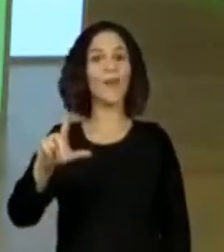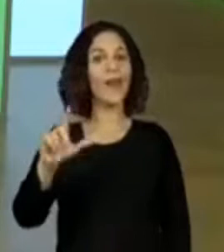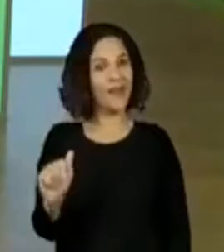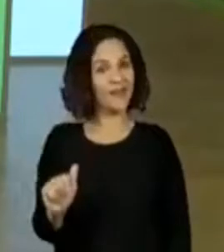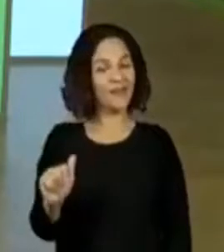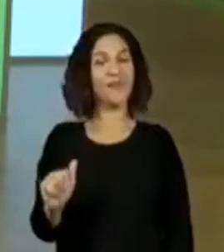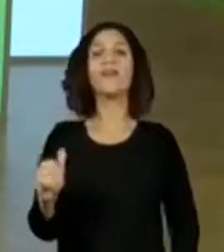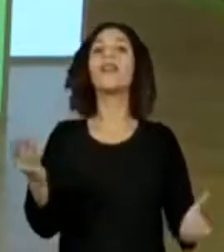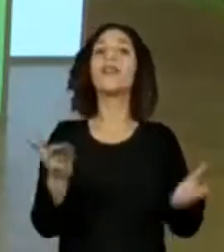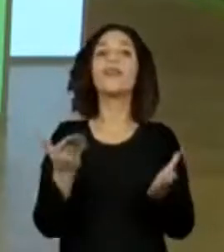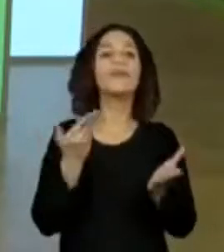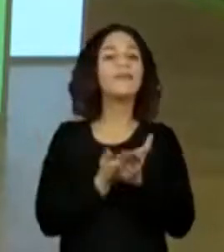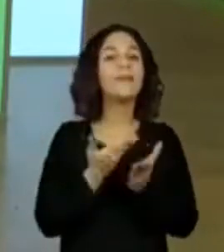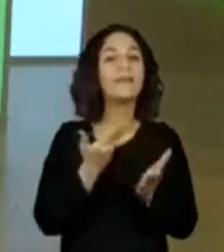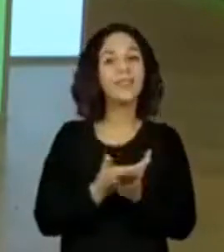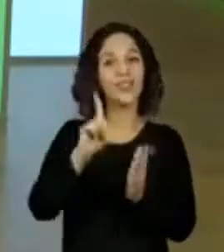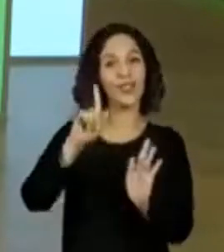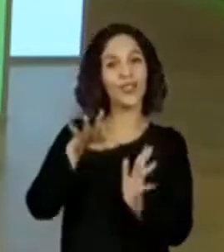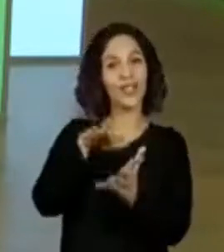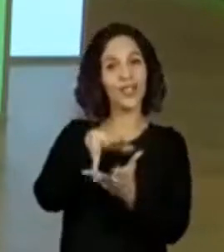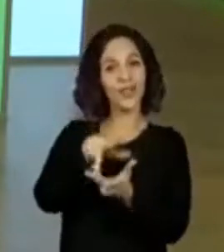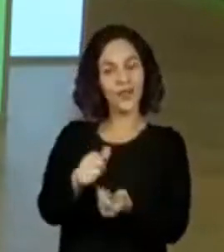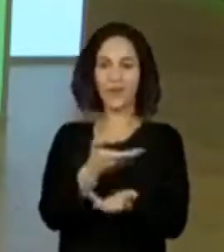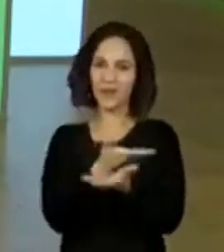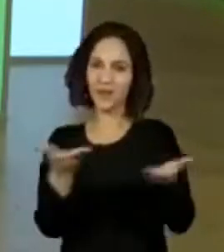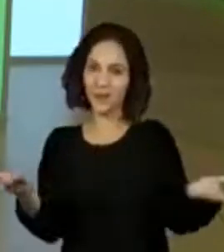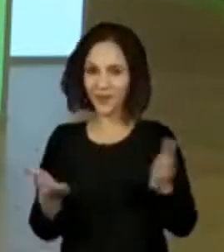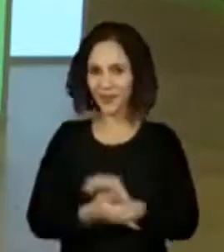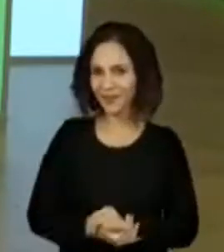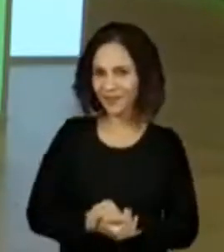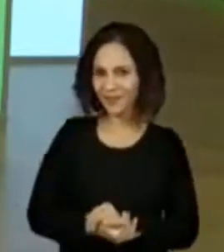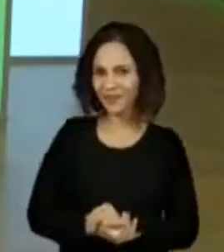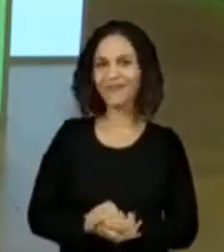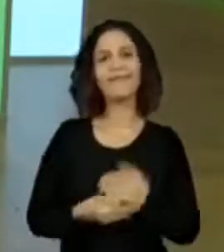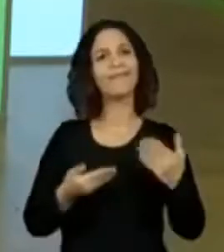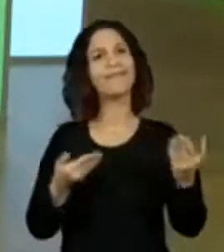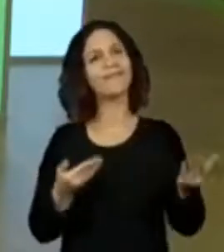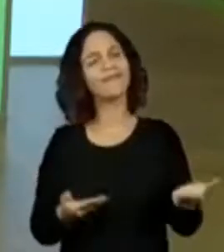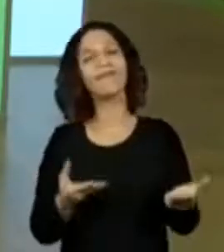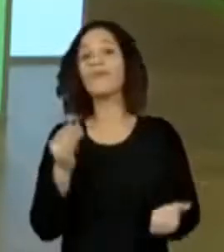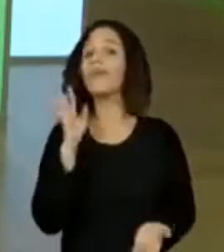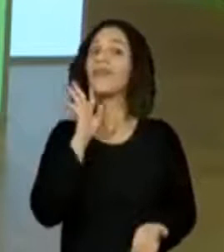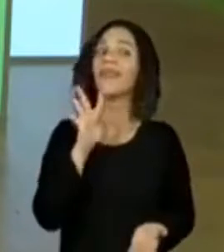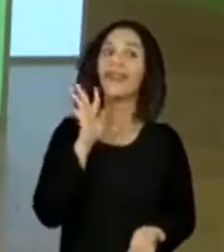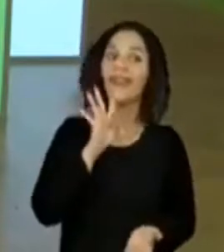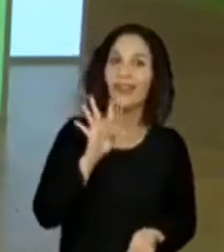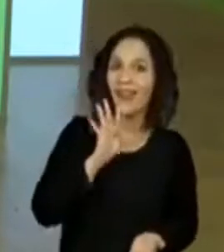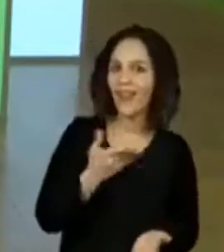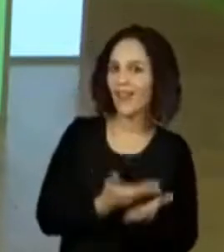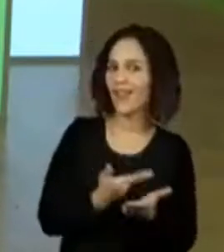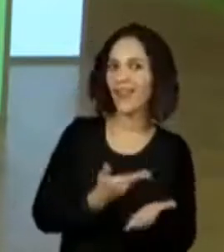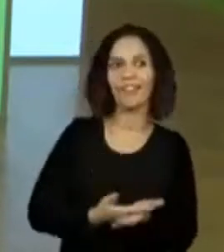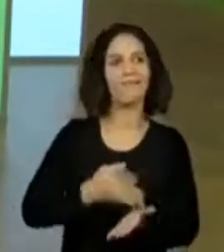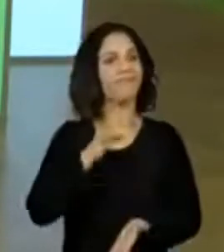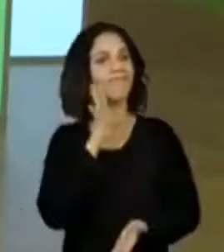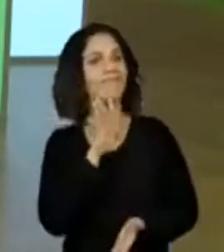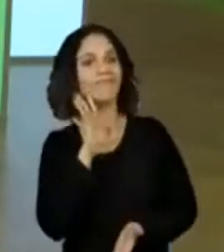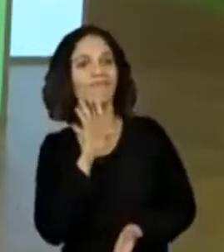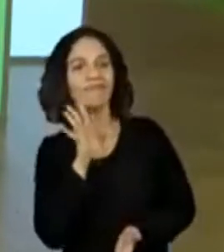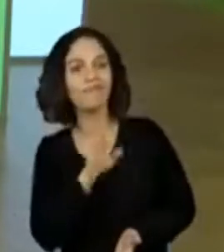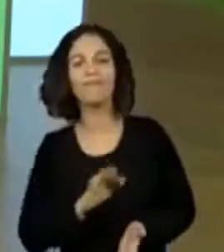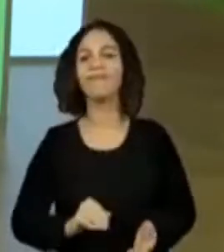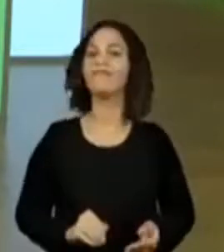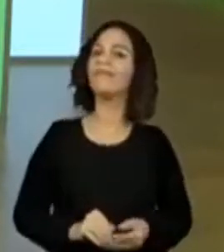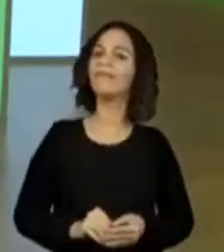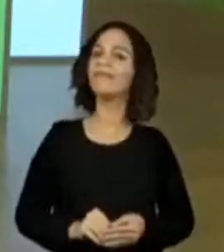hoje vou dar a aula de Geografia para vocês. Muito legal, muito legal! Tá bom? Vamos